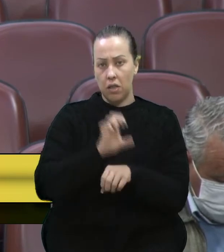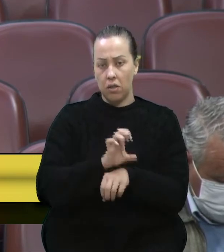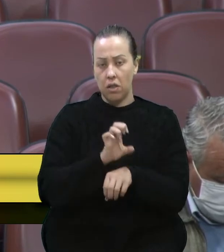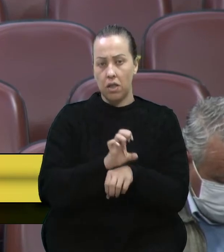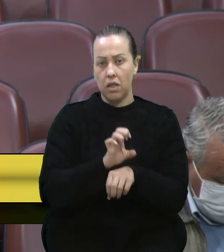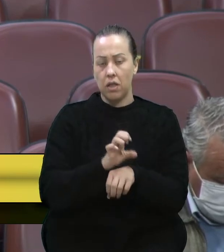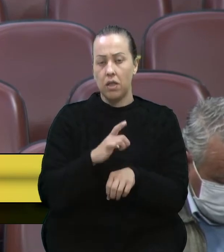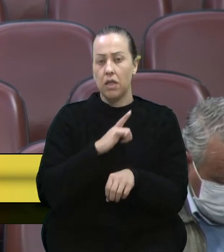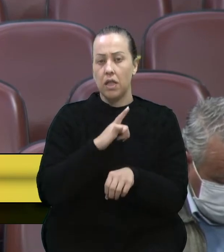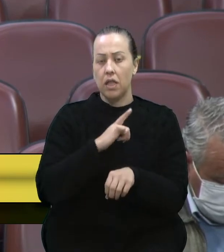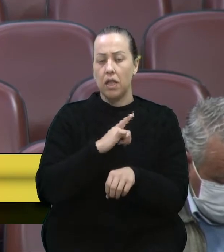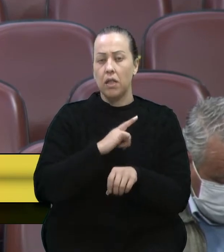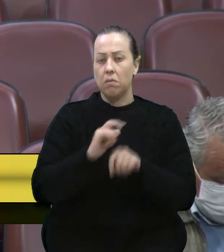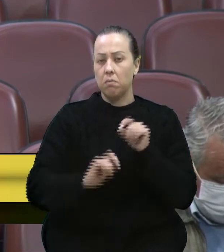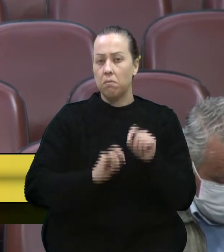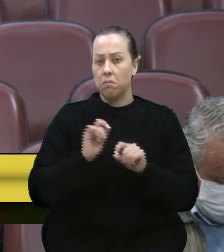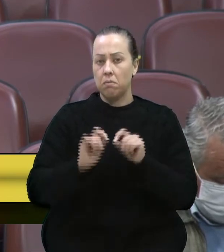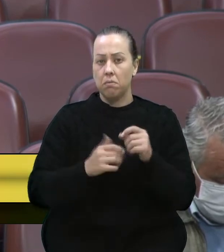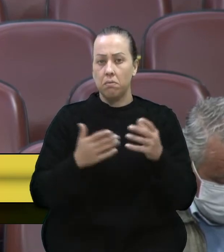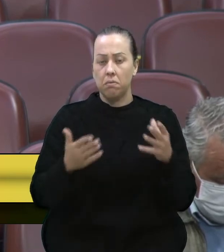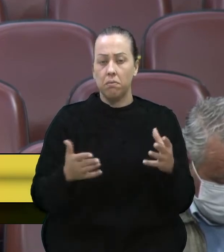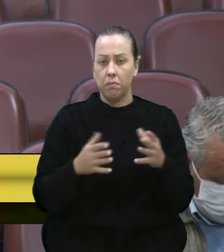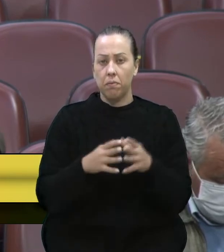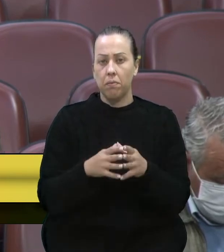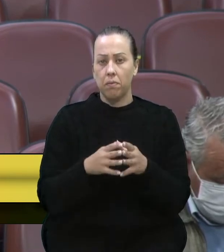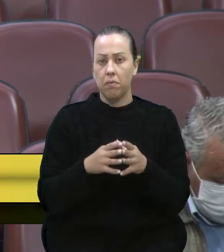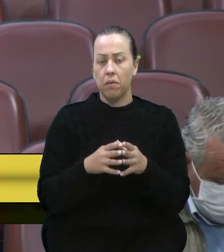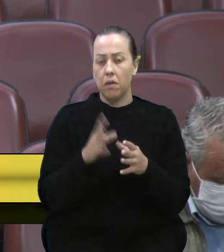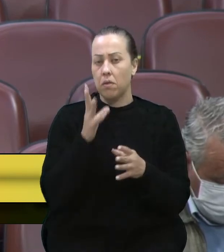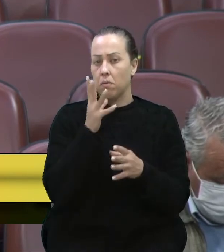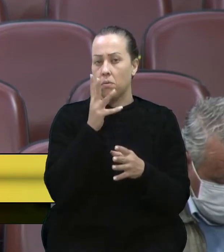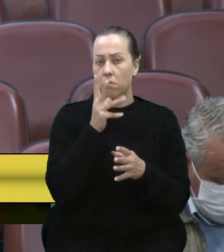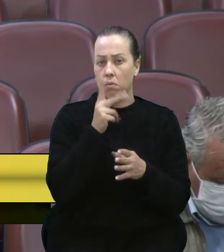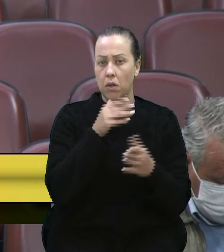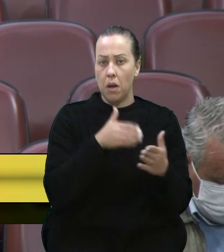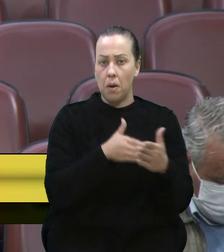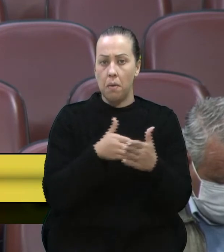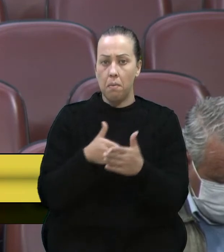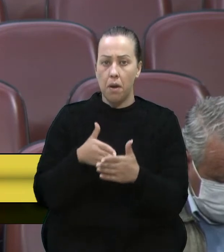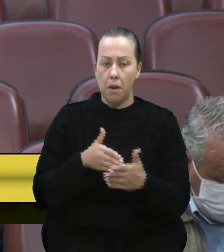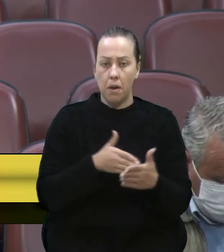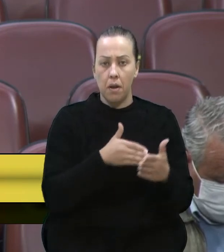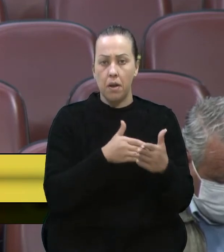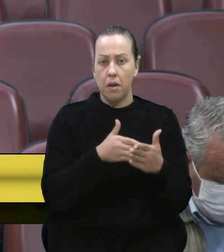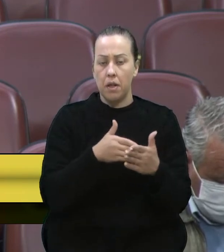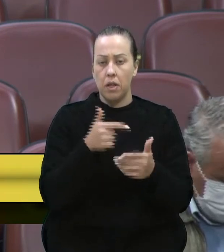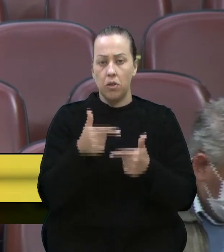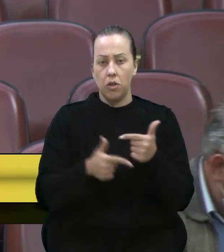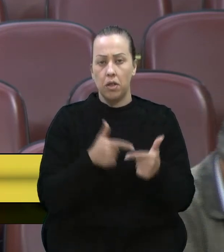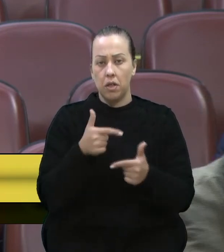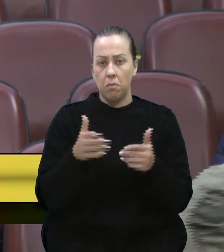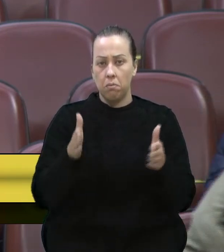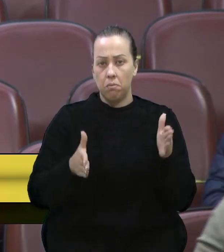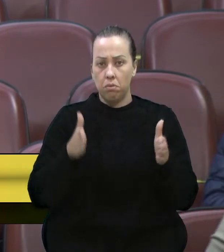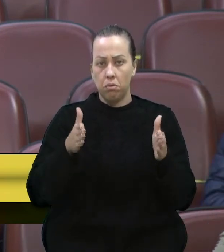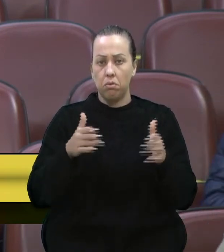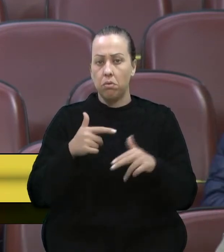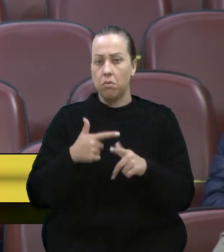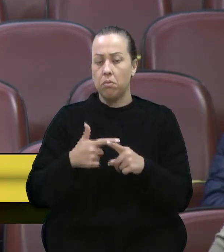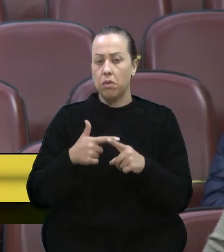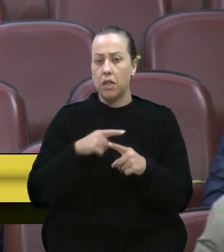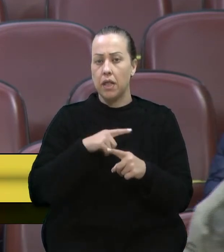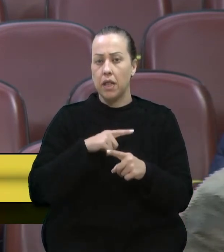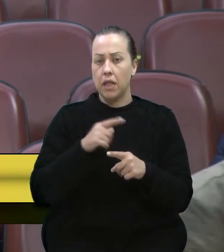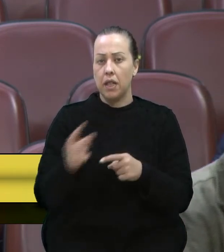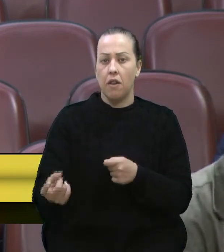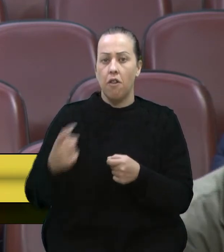têm uma gestão difícil do seu mandato, em função do pouco